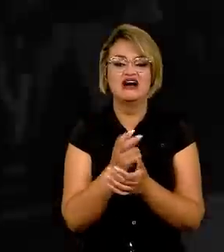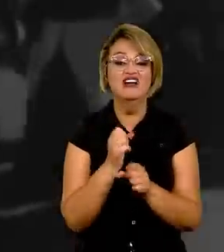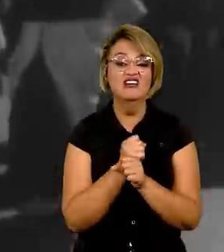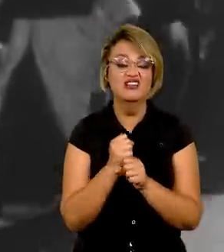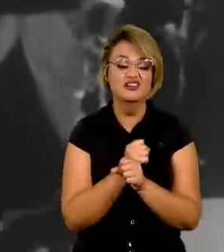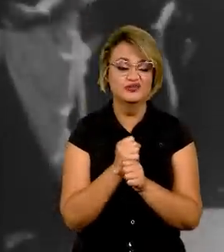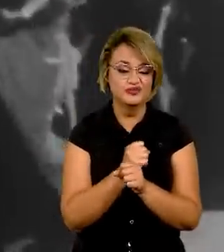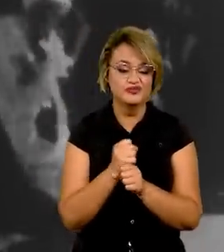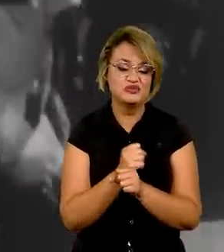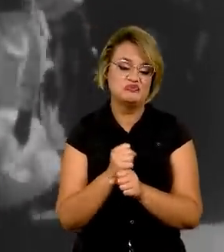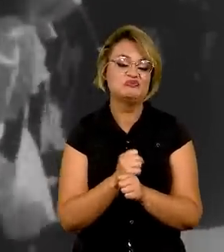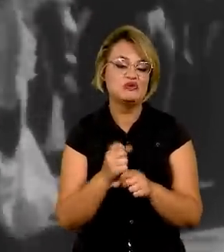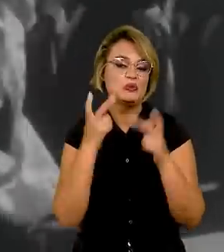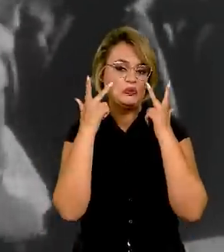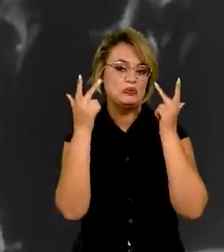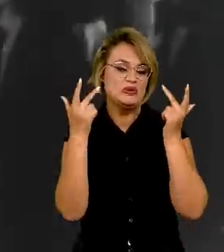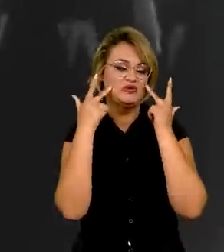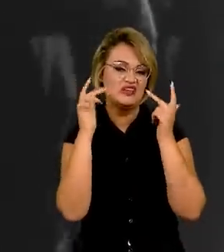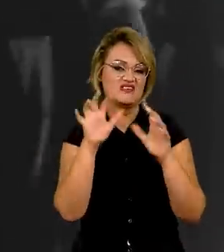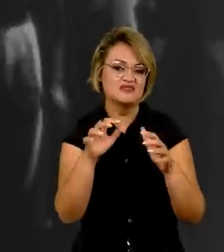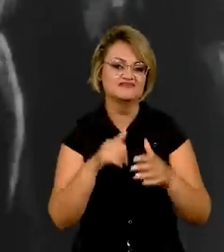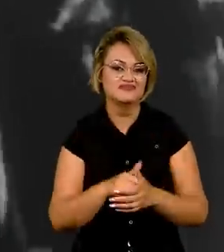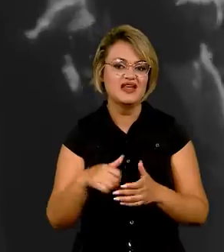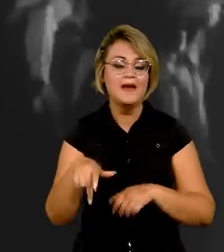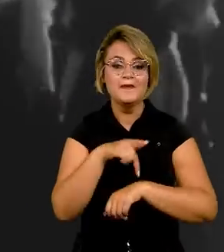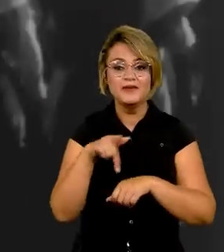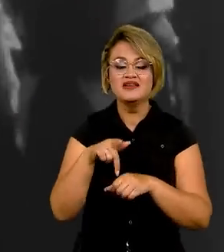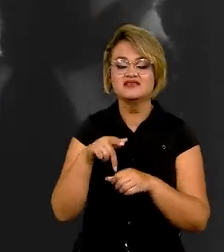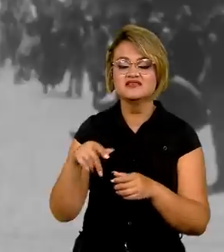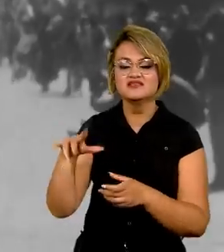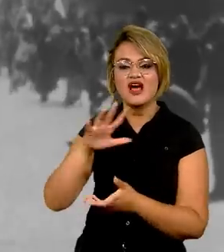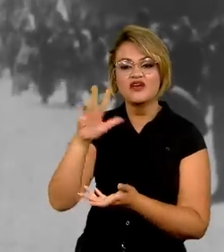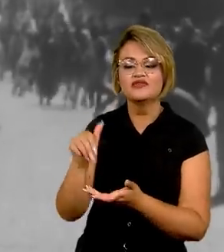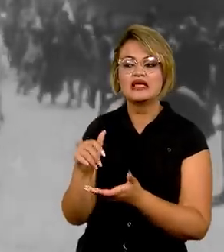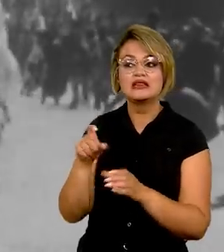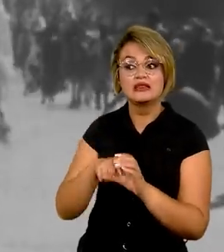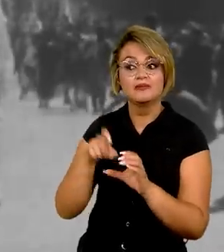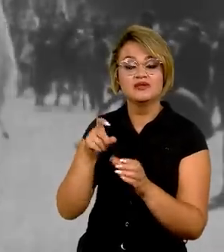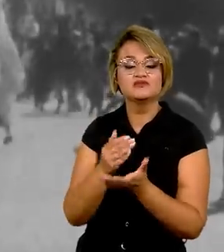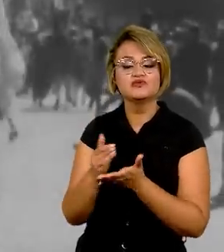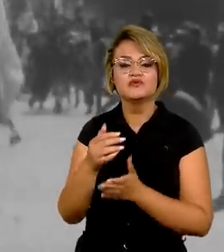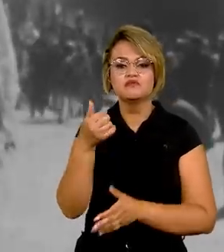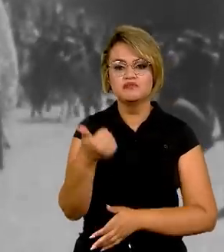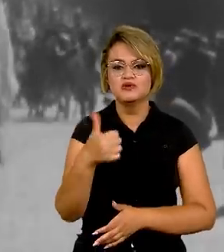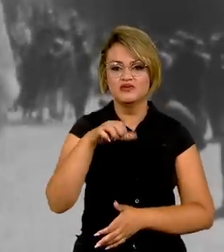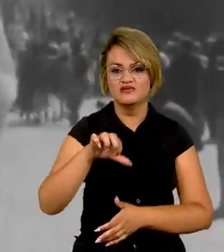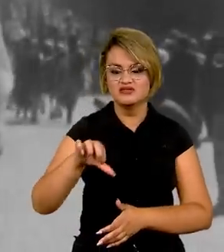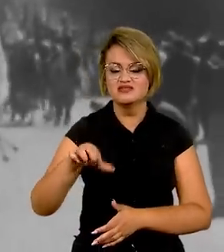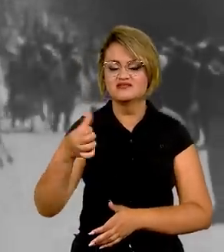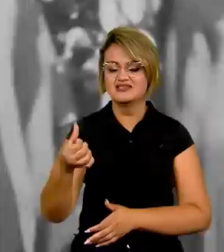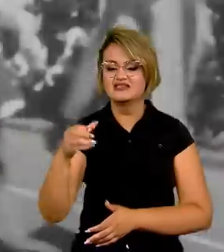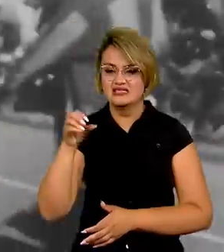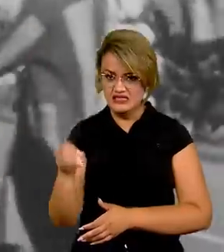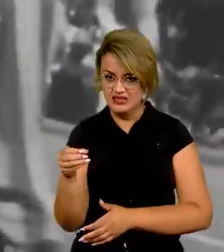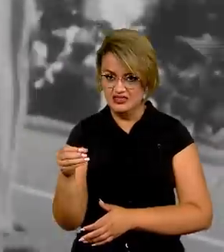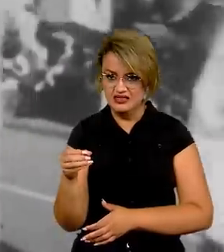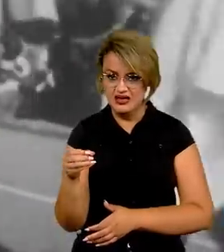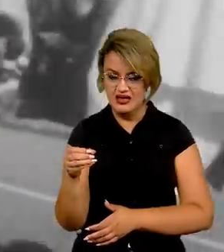África. A maioria dos países africanos ficou independente no início dos anos 60. Seis décadas depois,